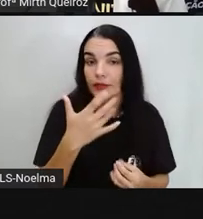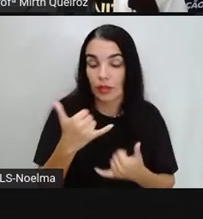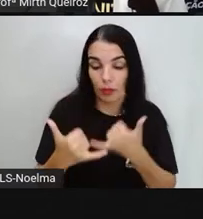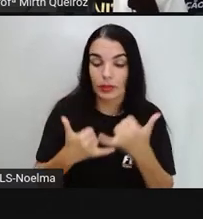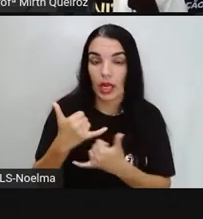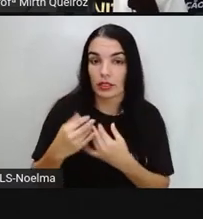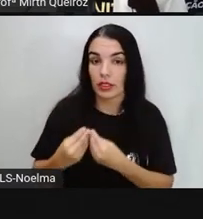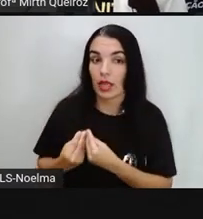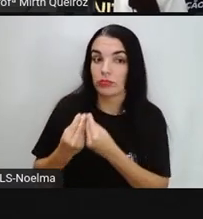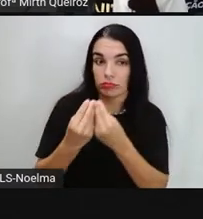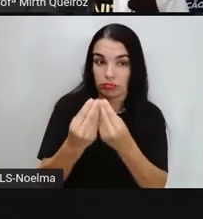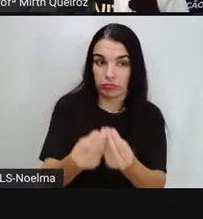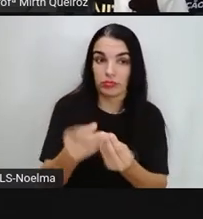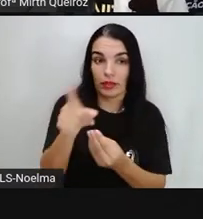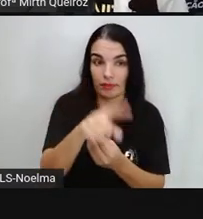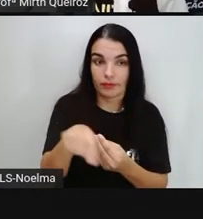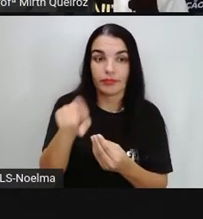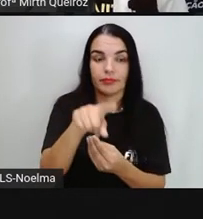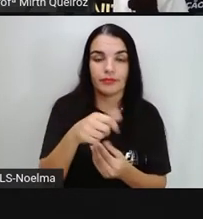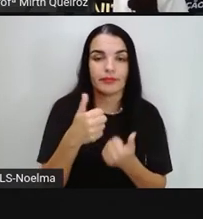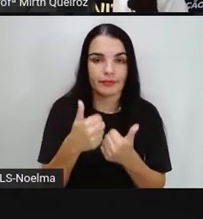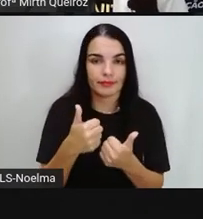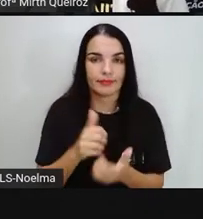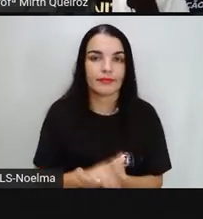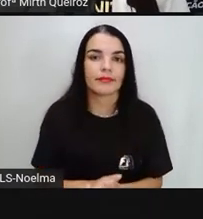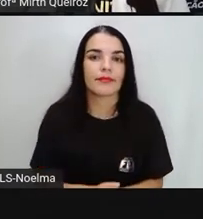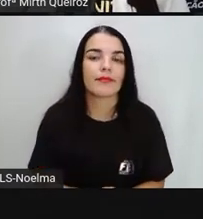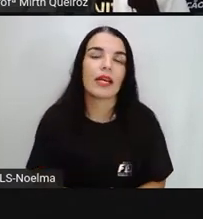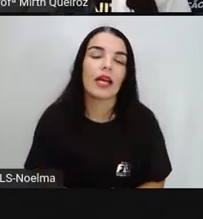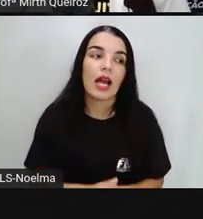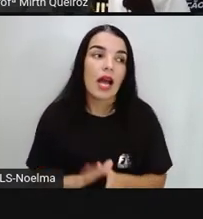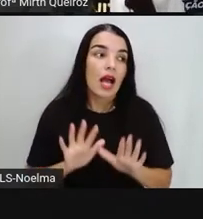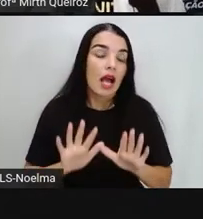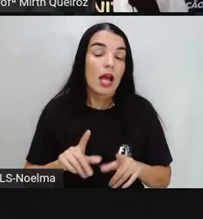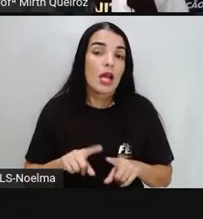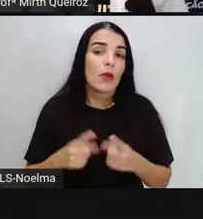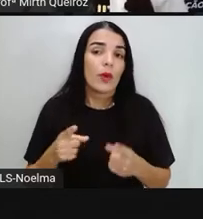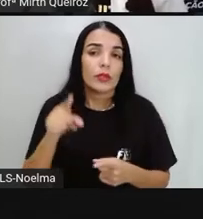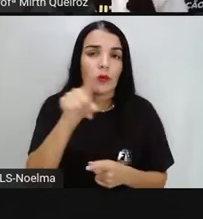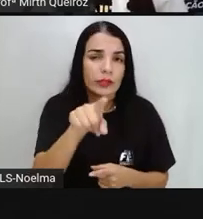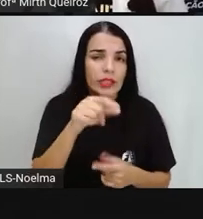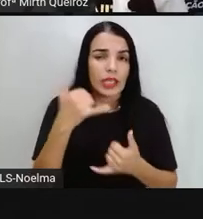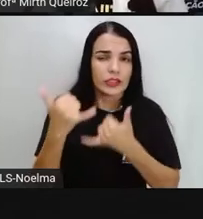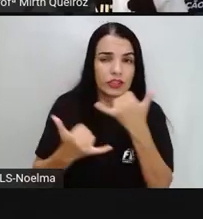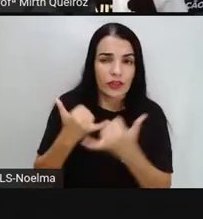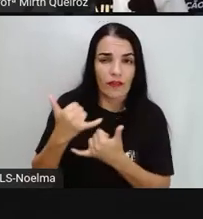pode trazer para a gente. Enquanto vocês se